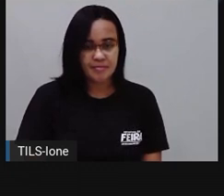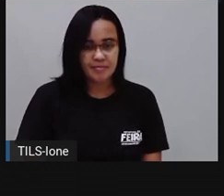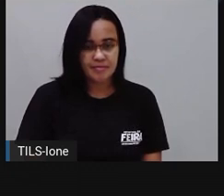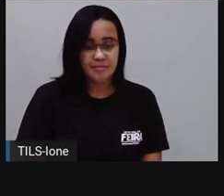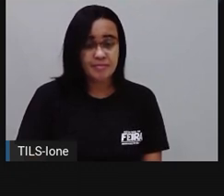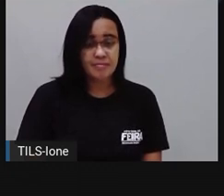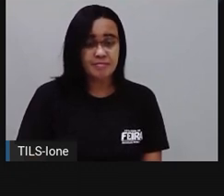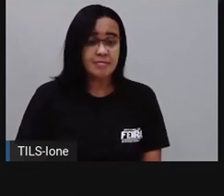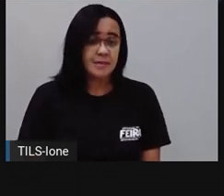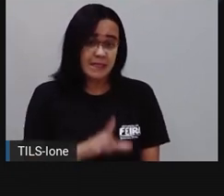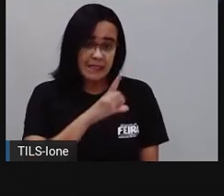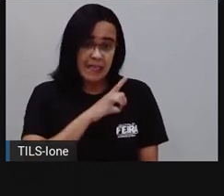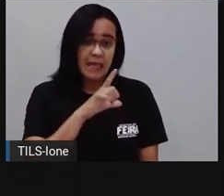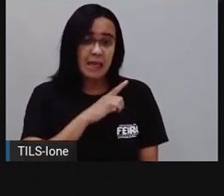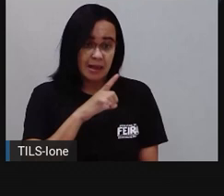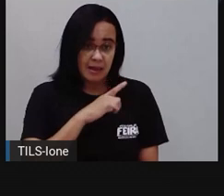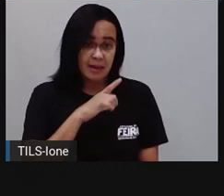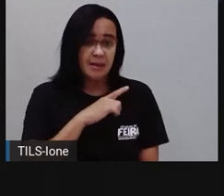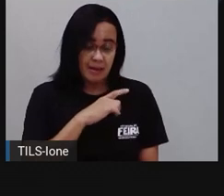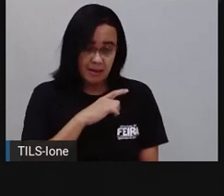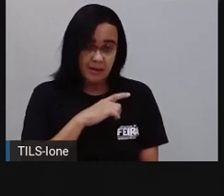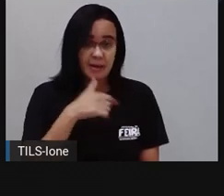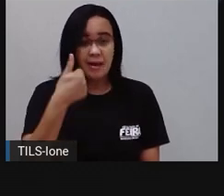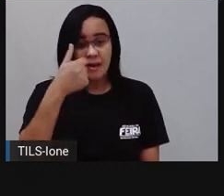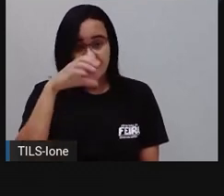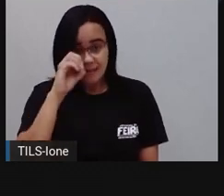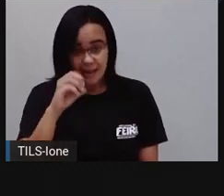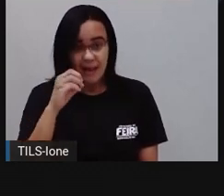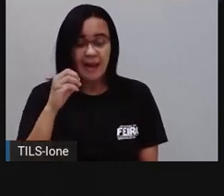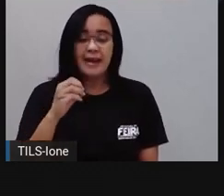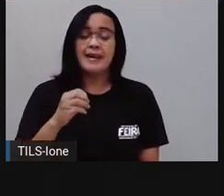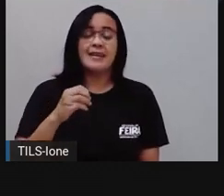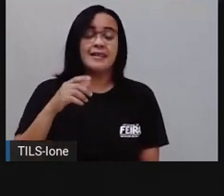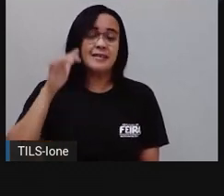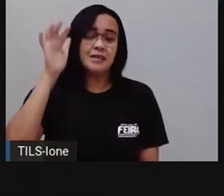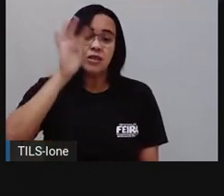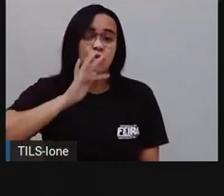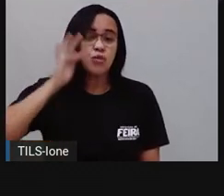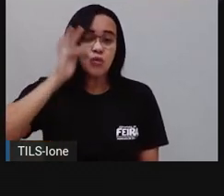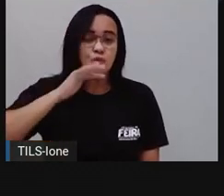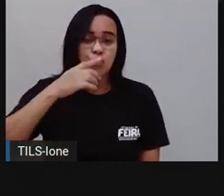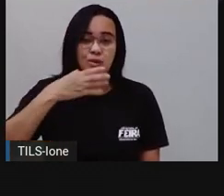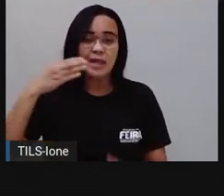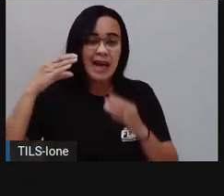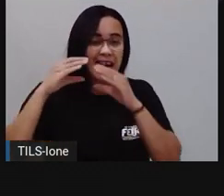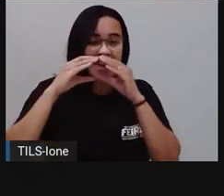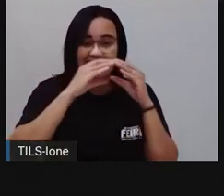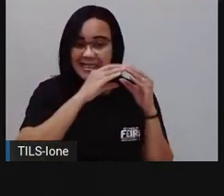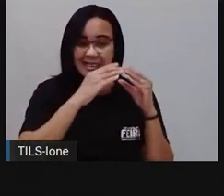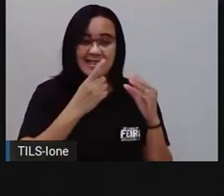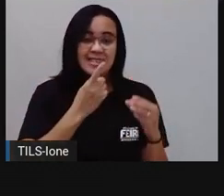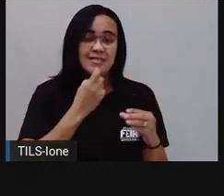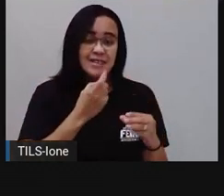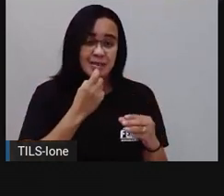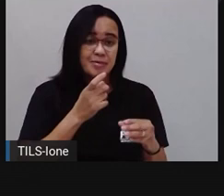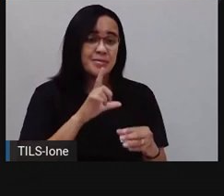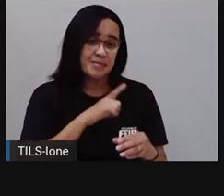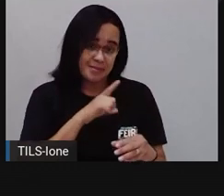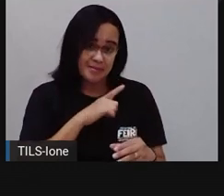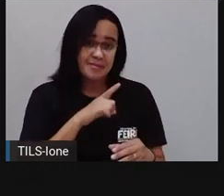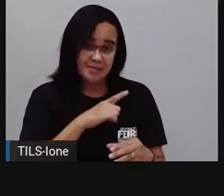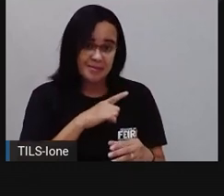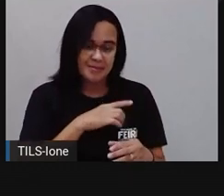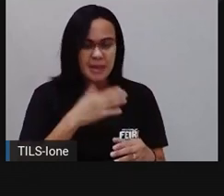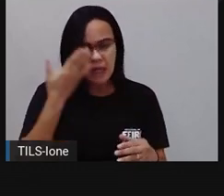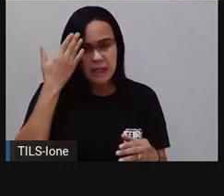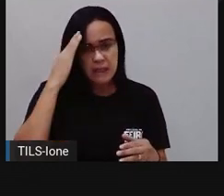Ainda tem 10 melancias. Vocês conseguiram entender o que a pró fez, o cálculo que a pró fez?